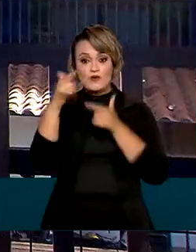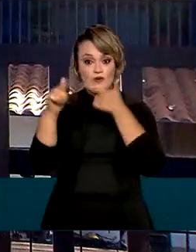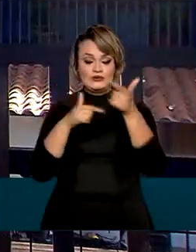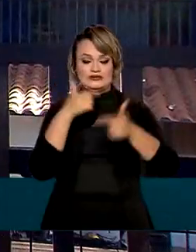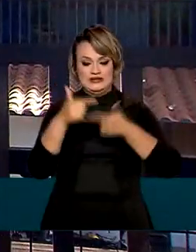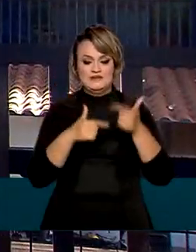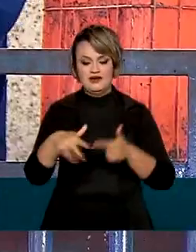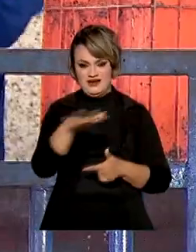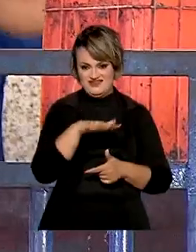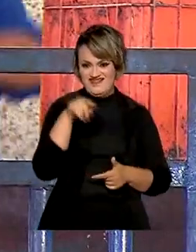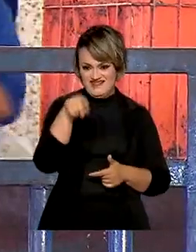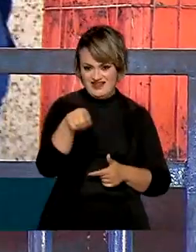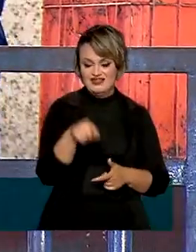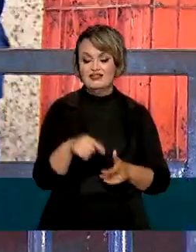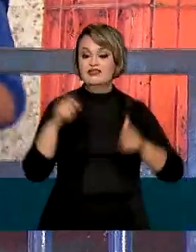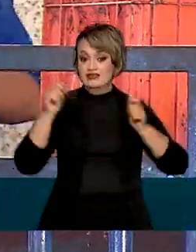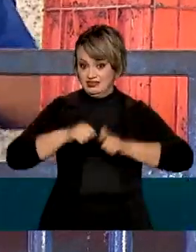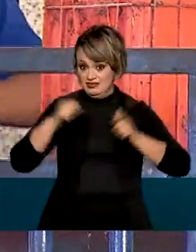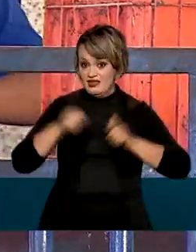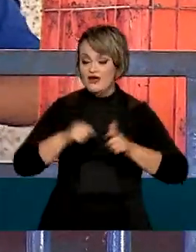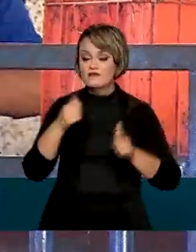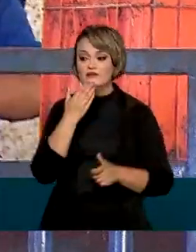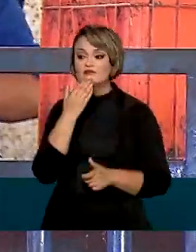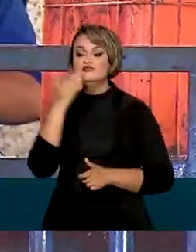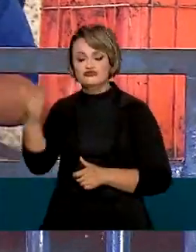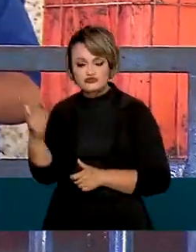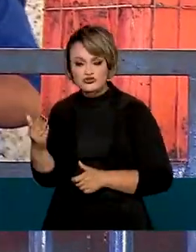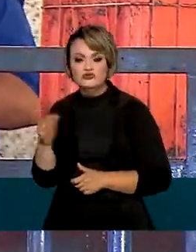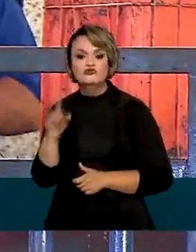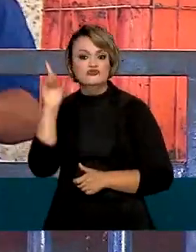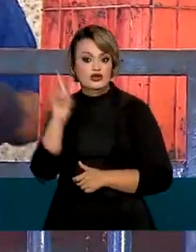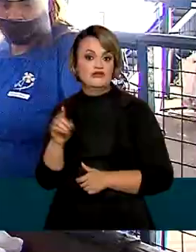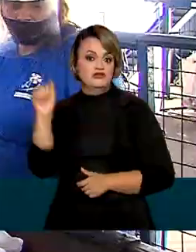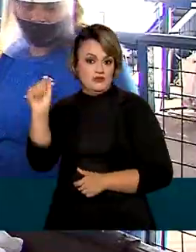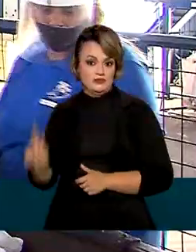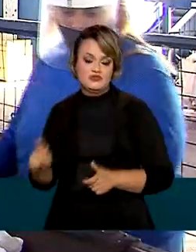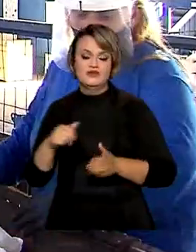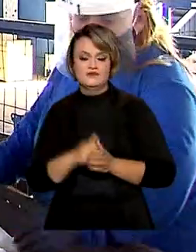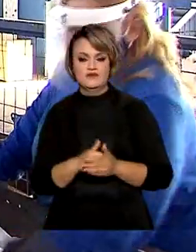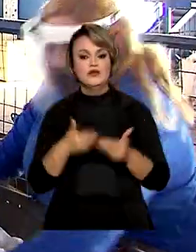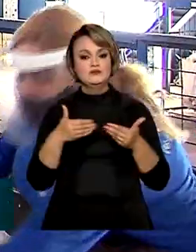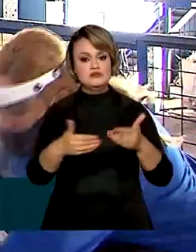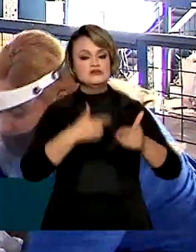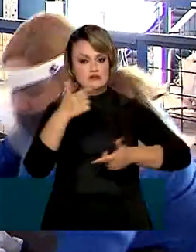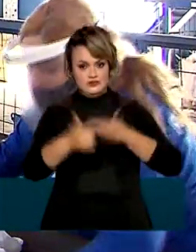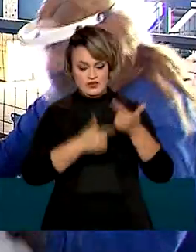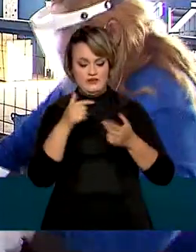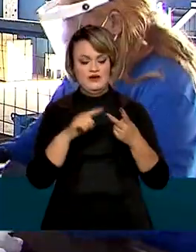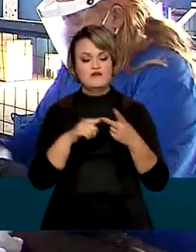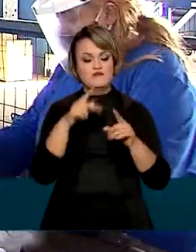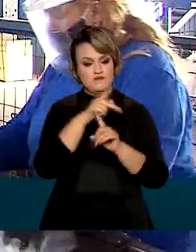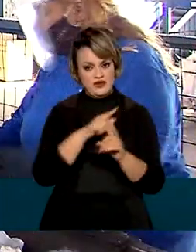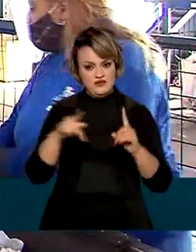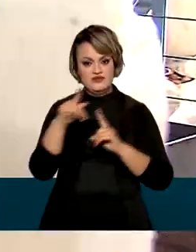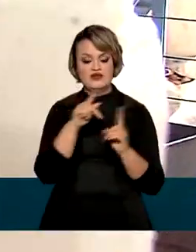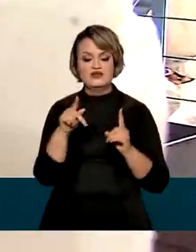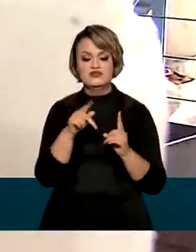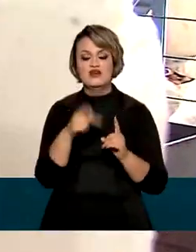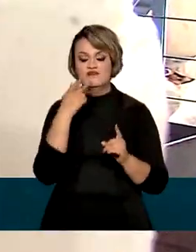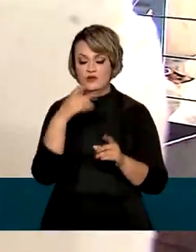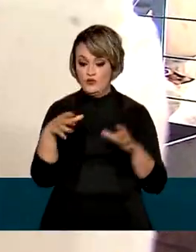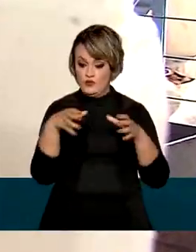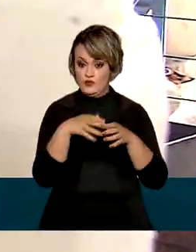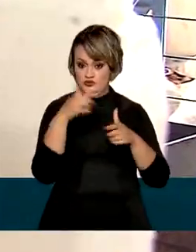materiais recicláveis também vão poder solicitar o benefício mais cedo. O Ministério do Trabalho e Previdência incluiu a